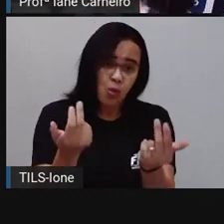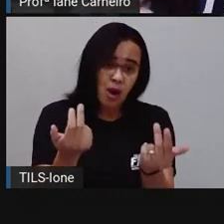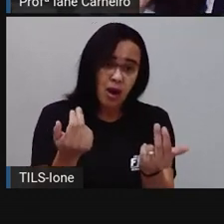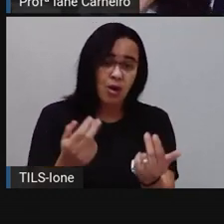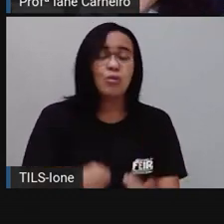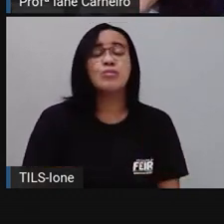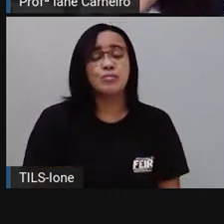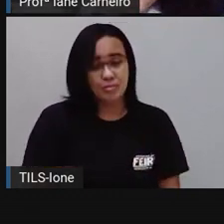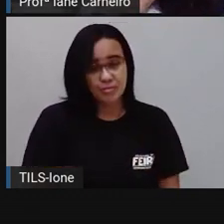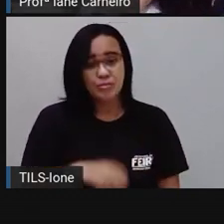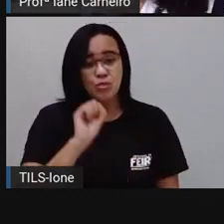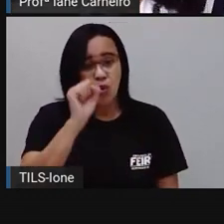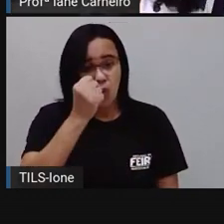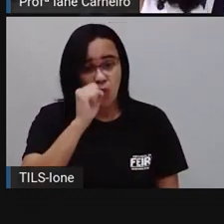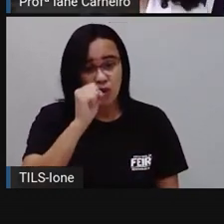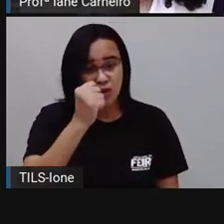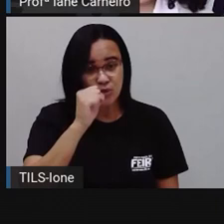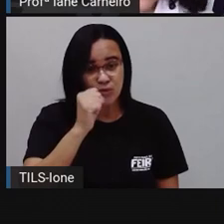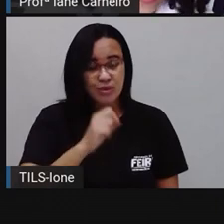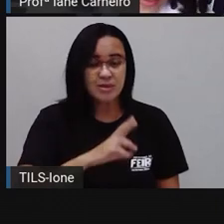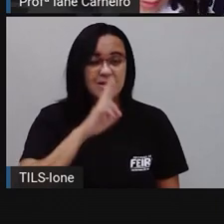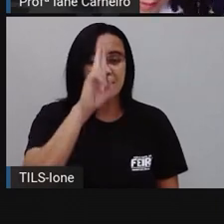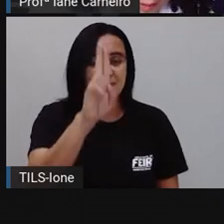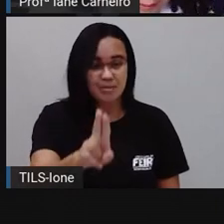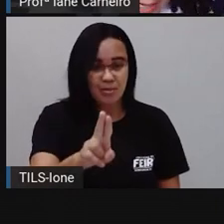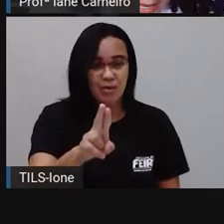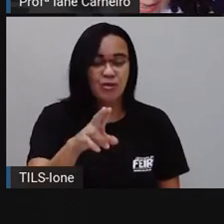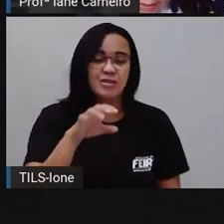Tá vendo? A resposta final, ó.